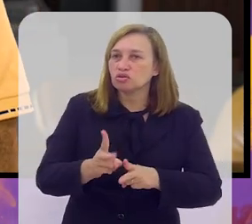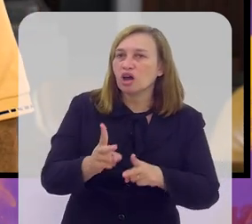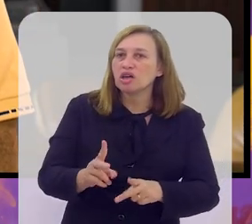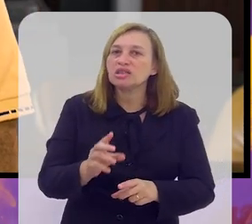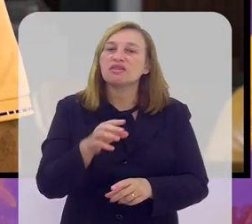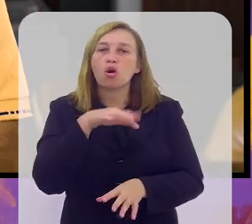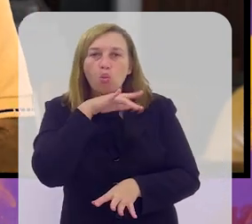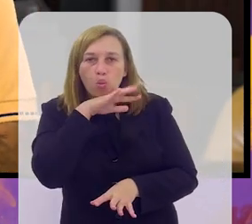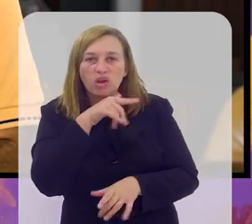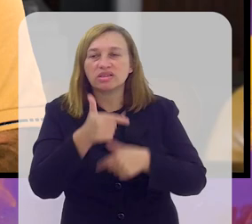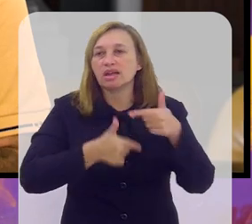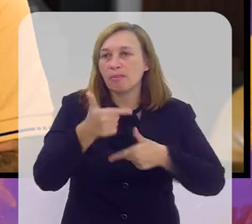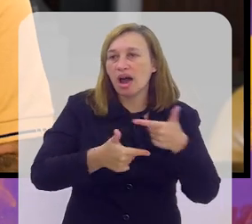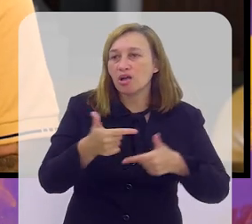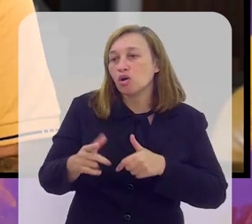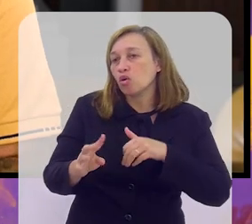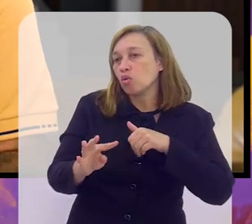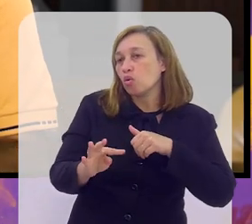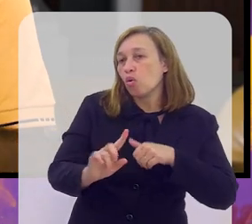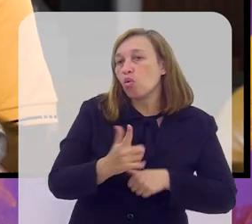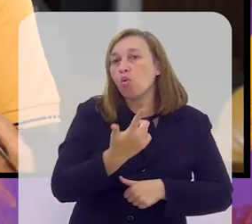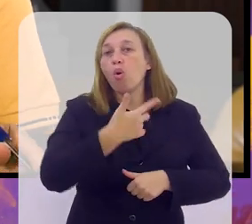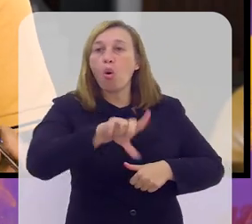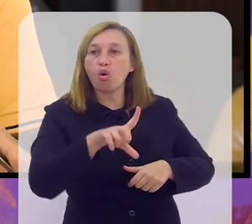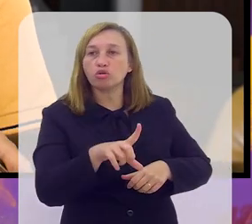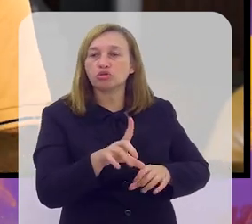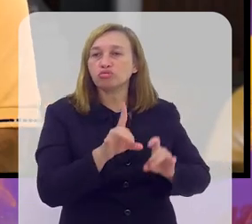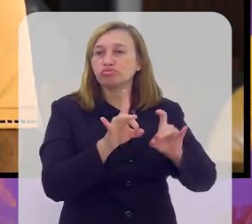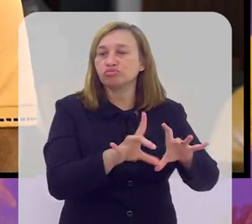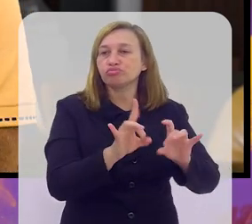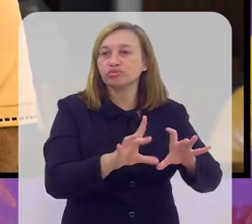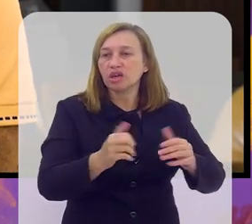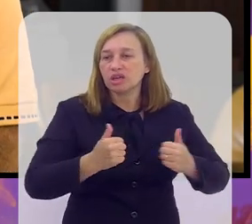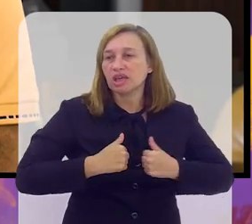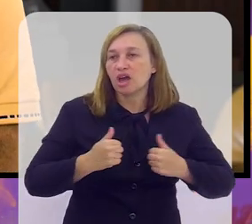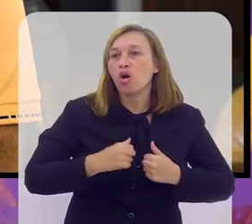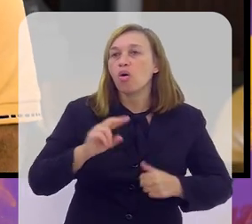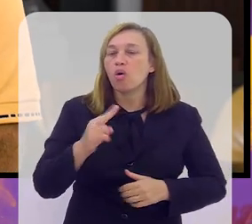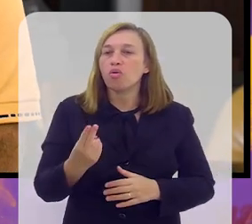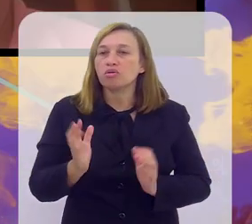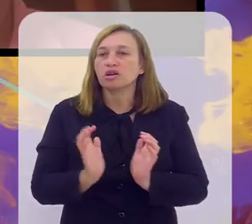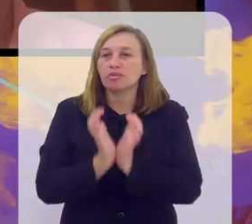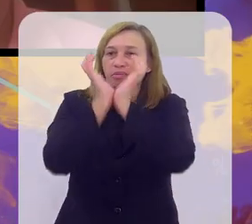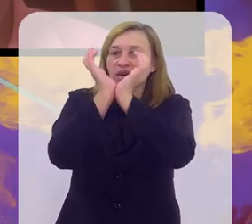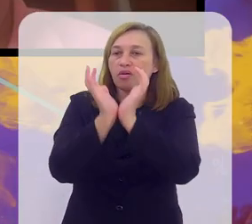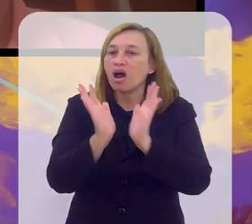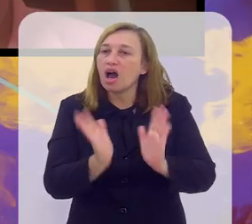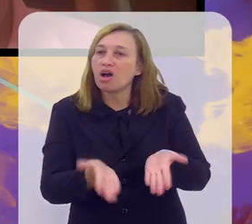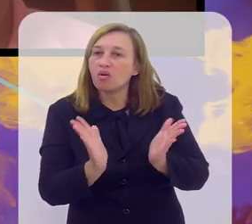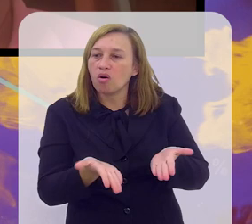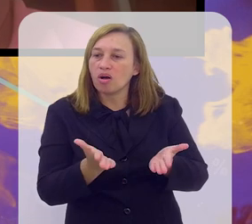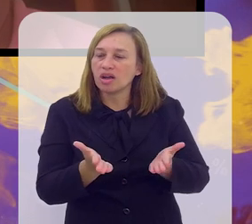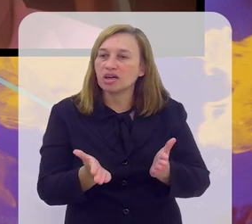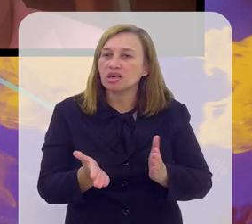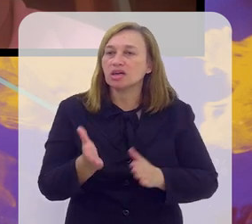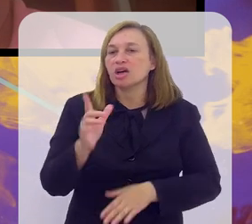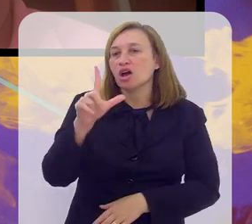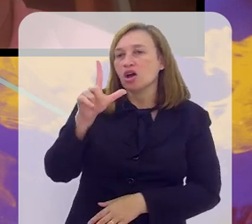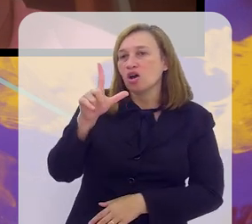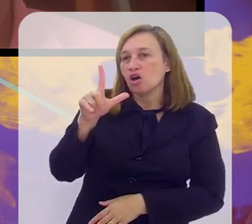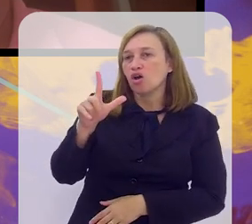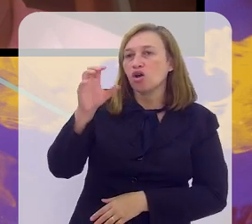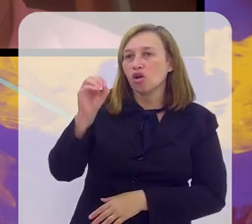não fizer um bom trabalho, um técnico daqui. Você está um campeão agora da Copa do Brasil, Dorival Júnior. Por que